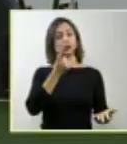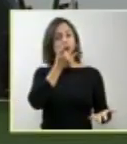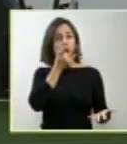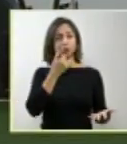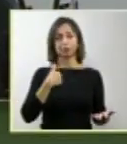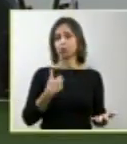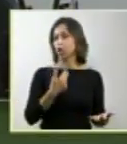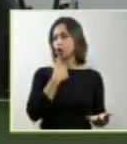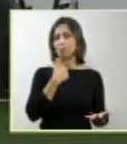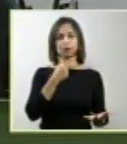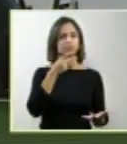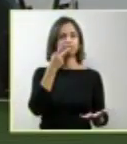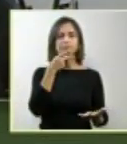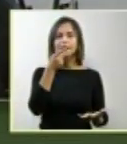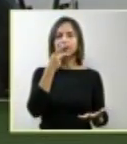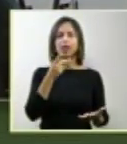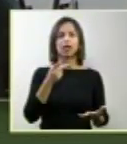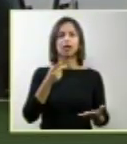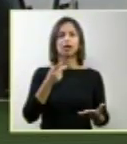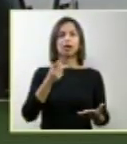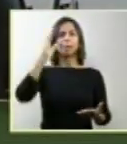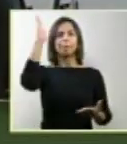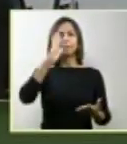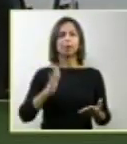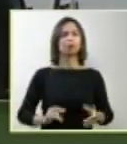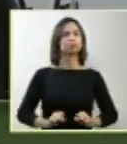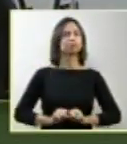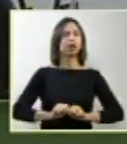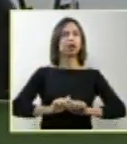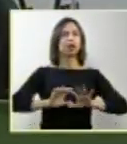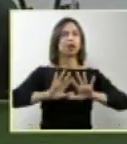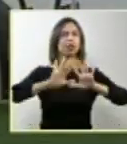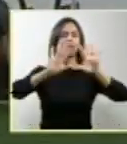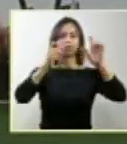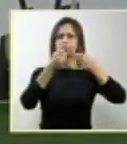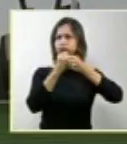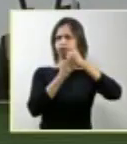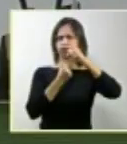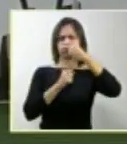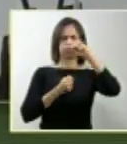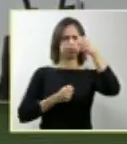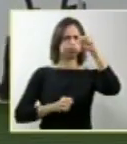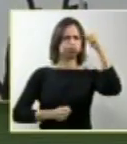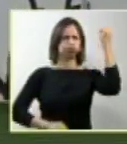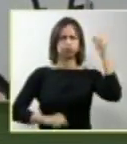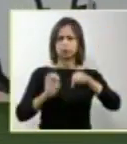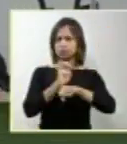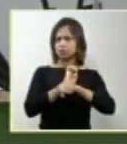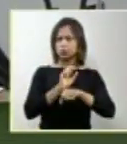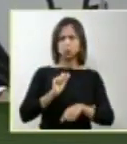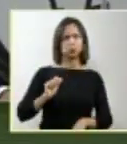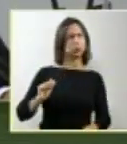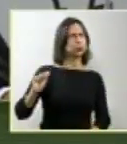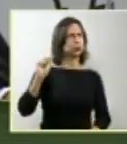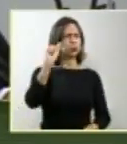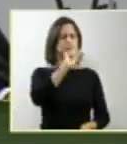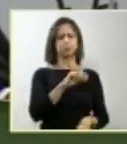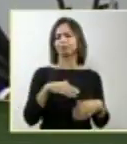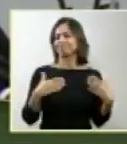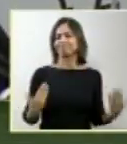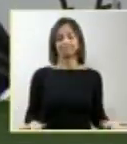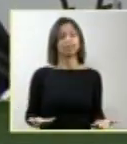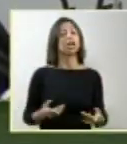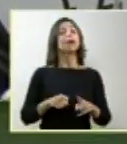do país, mas... Nesse Brasil continental. Nesse país continental que temos. Mas acreditamos que, nas grandes